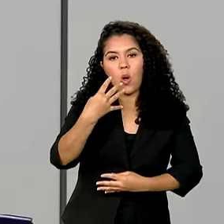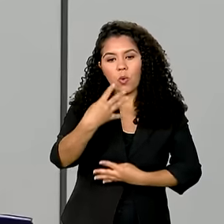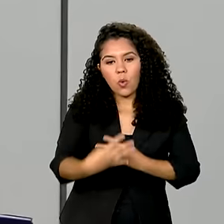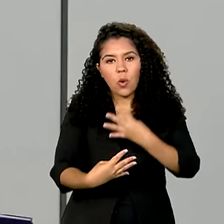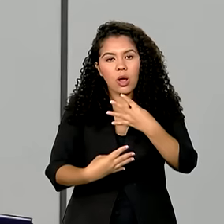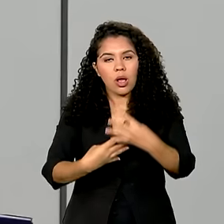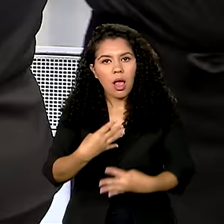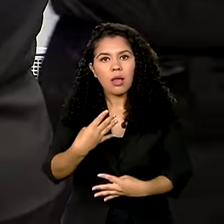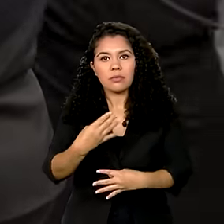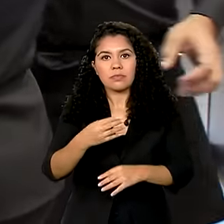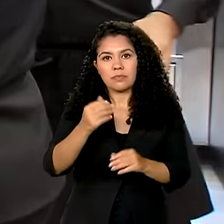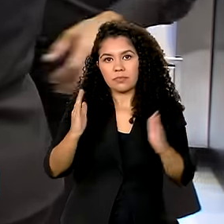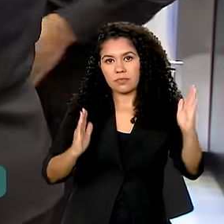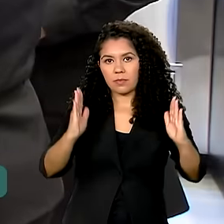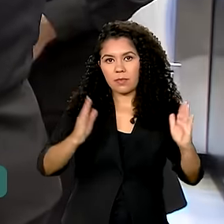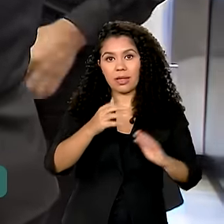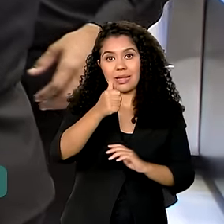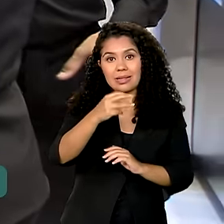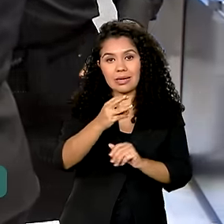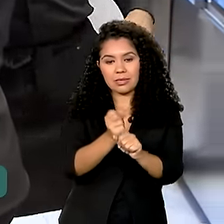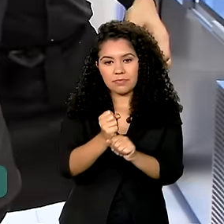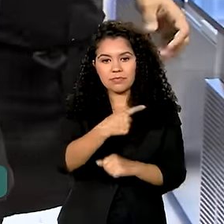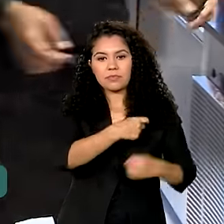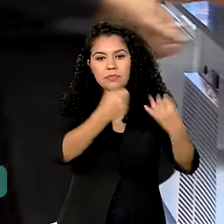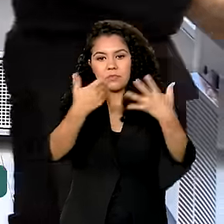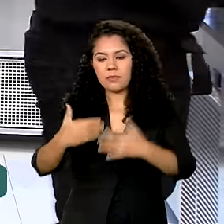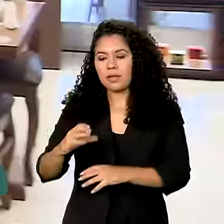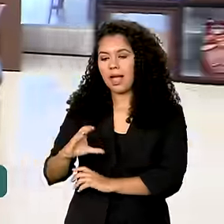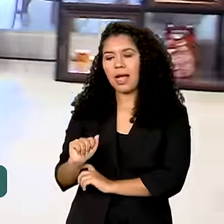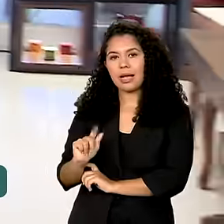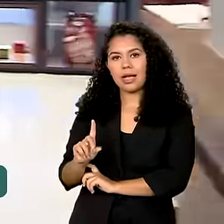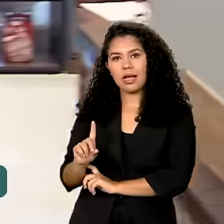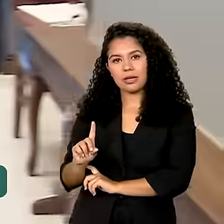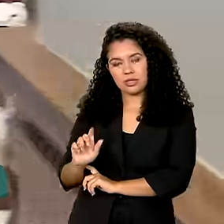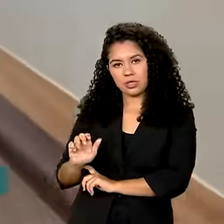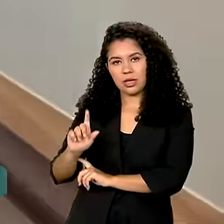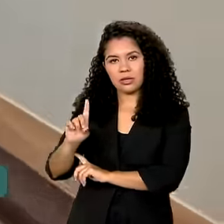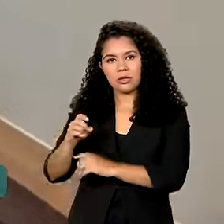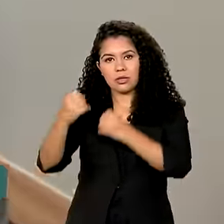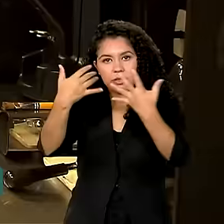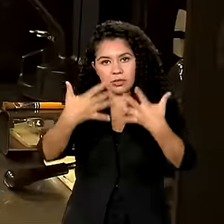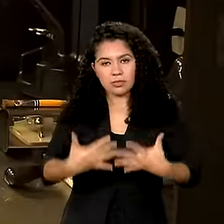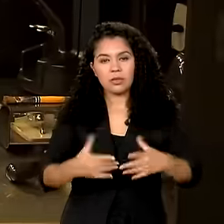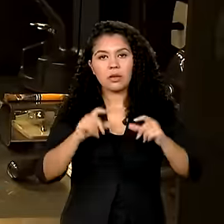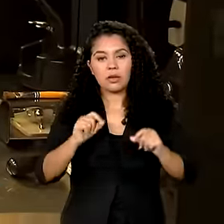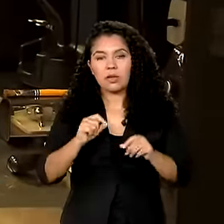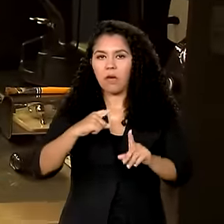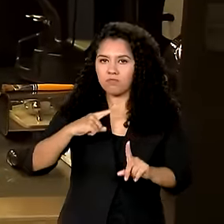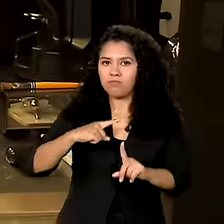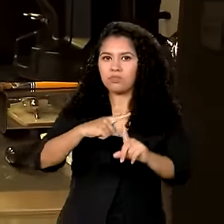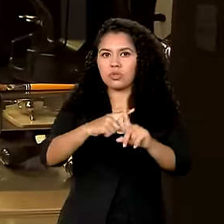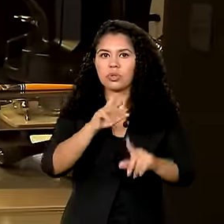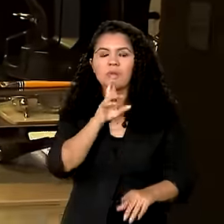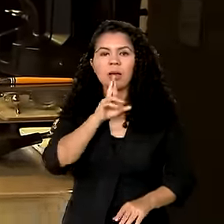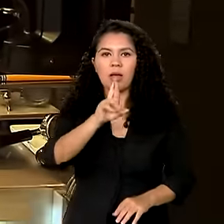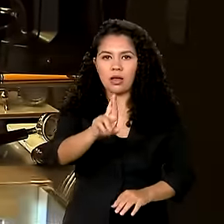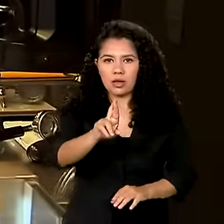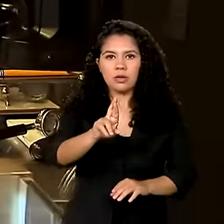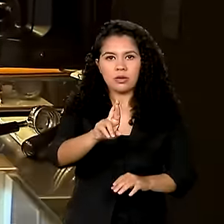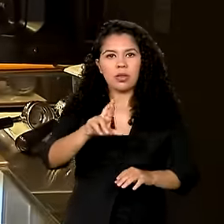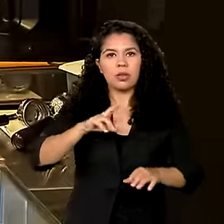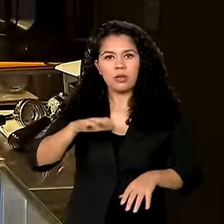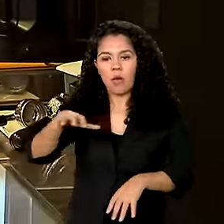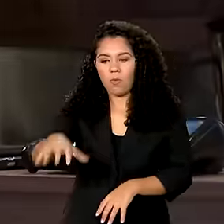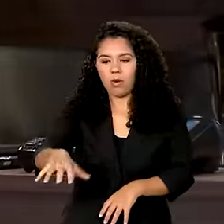13 anos. O CAGED de abril mostra que a criação de empregos foi positiva em todos os grandes